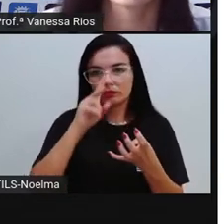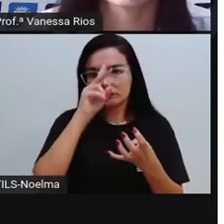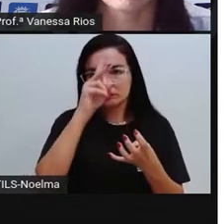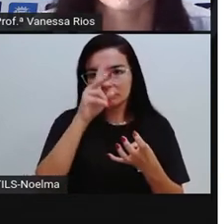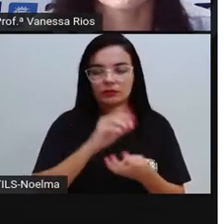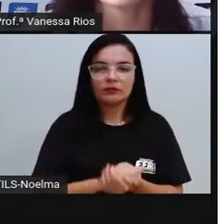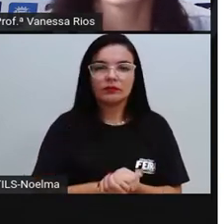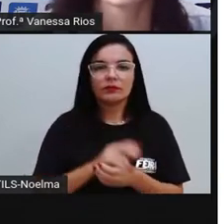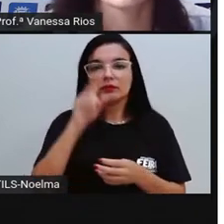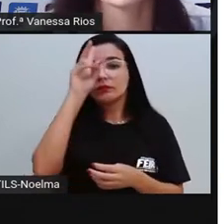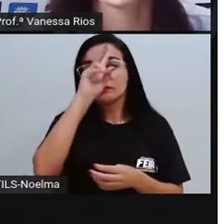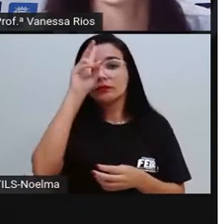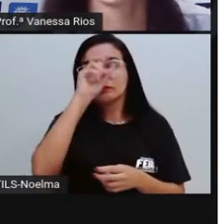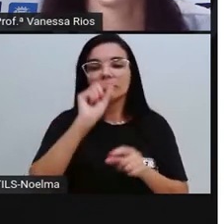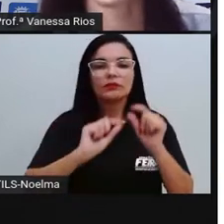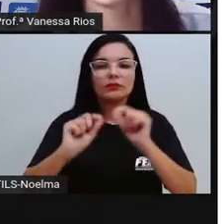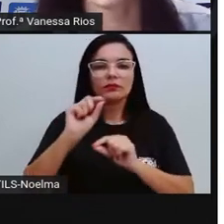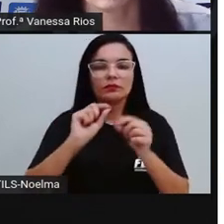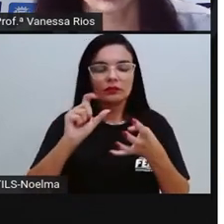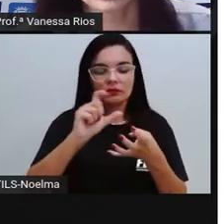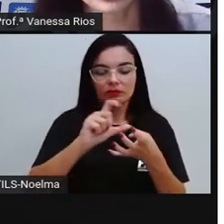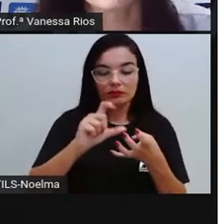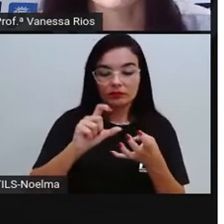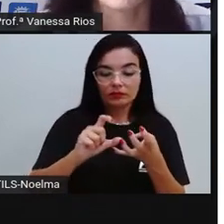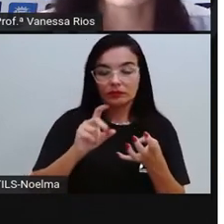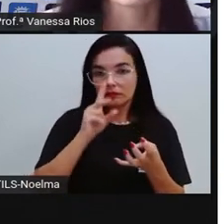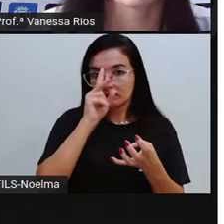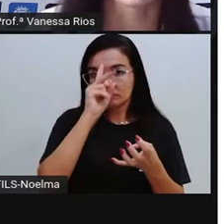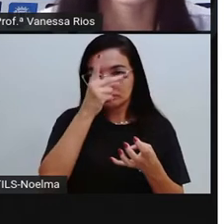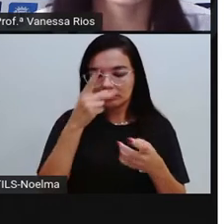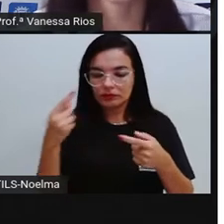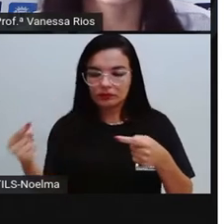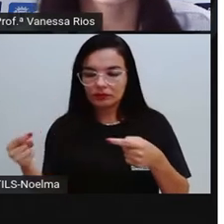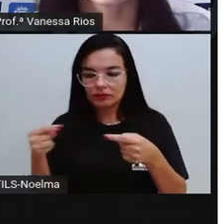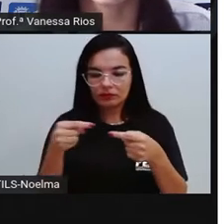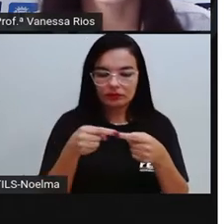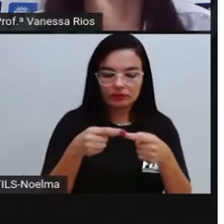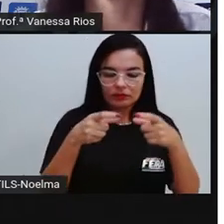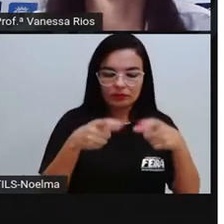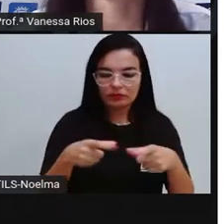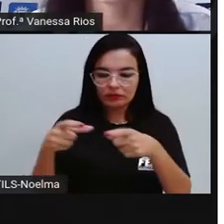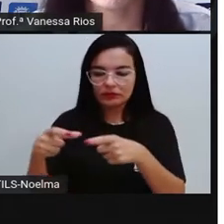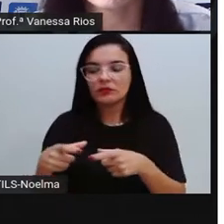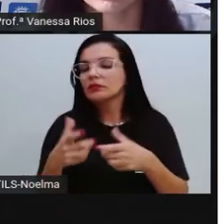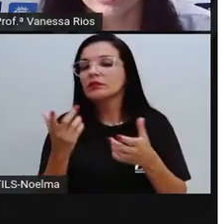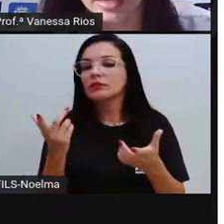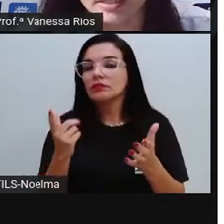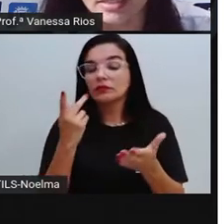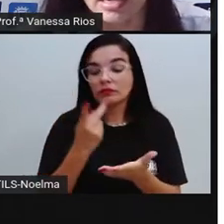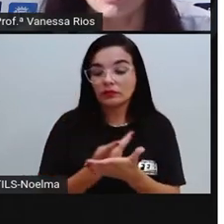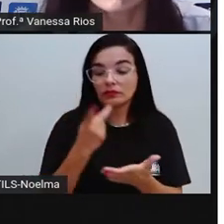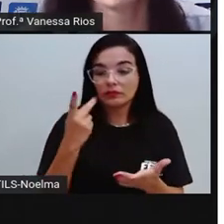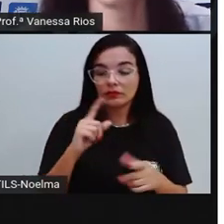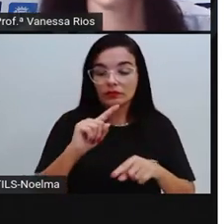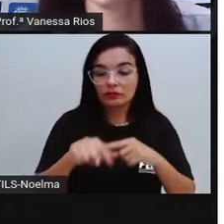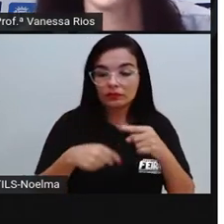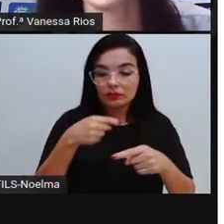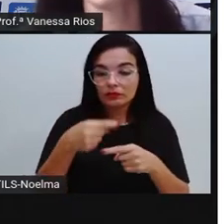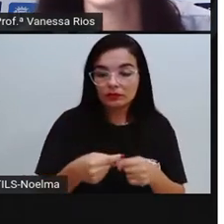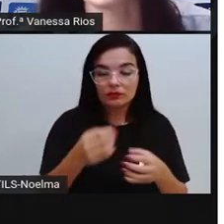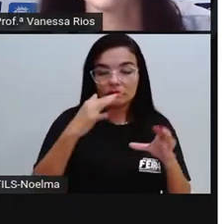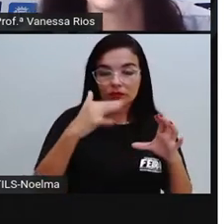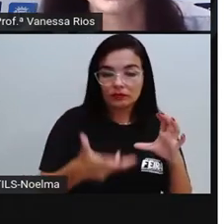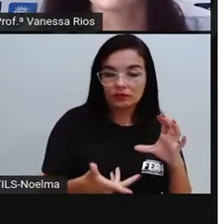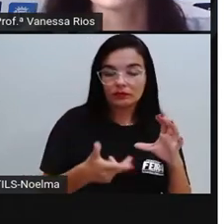Lembrando aí que essas sílabas tônicas, em relação à localização e depois classificação, vão